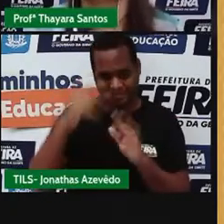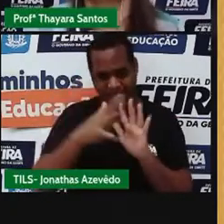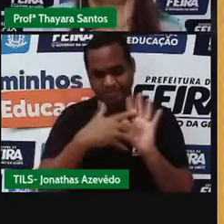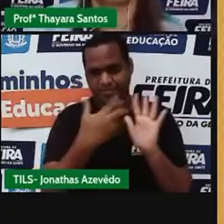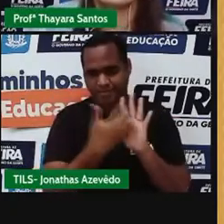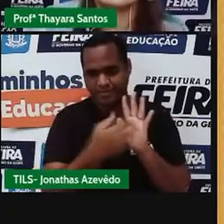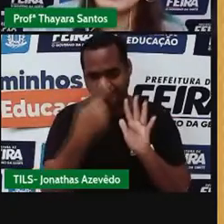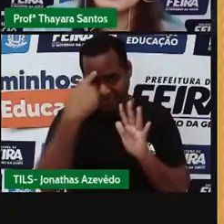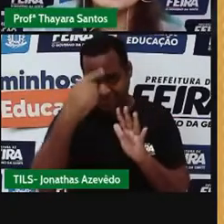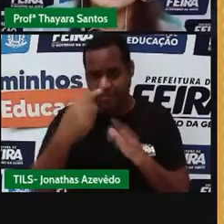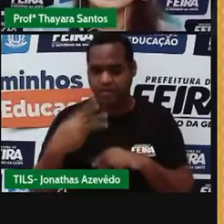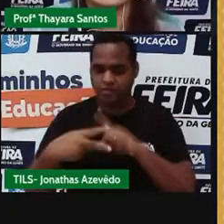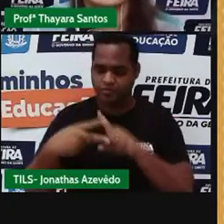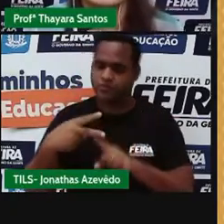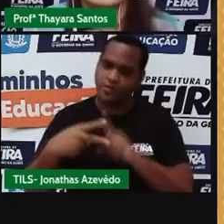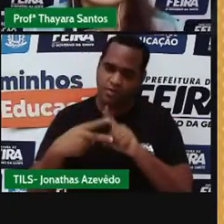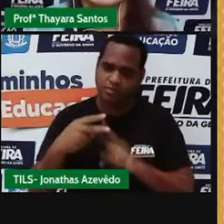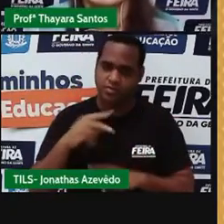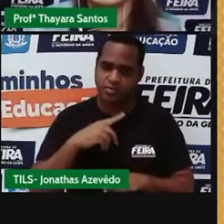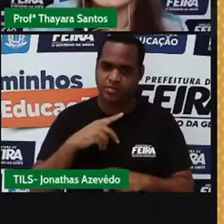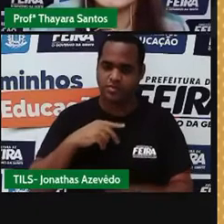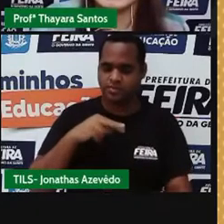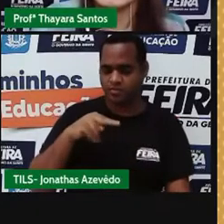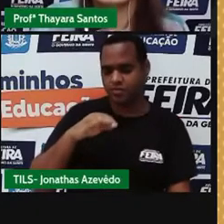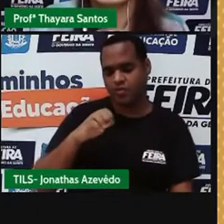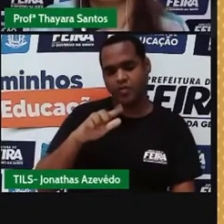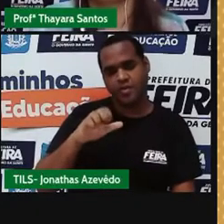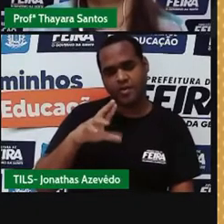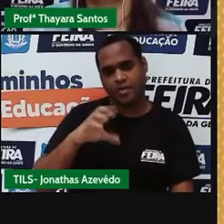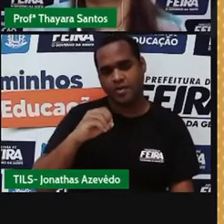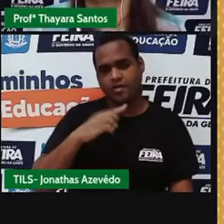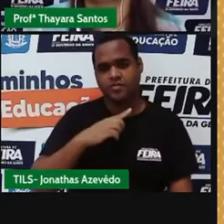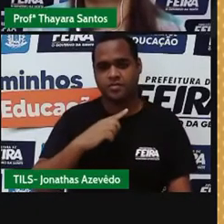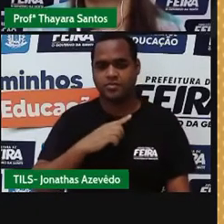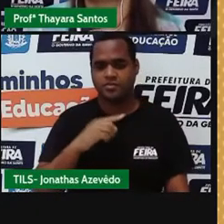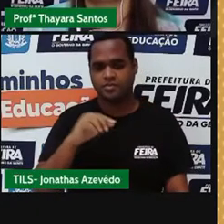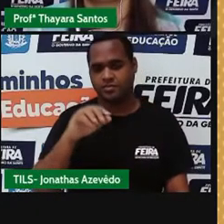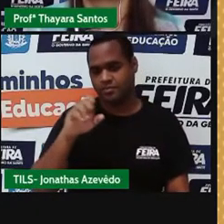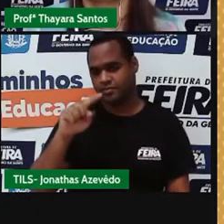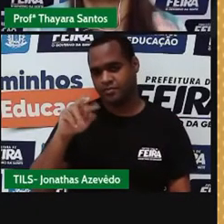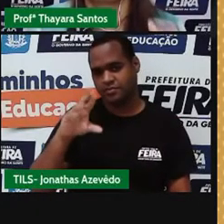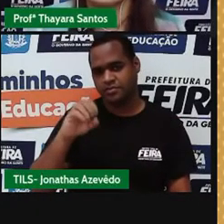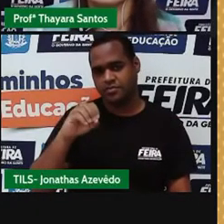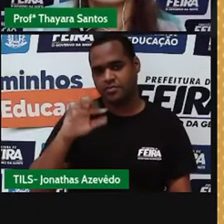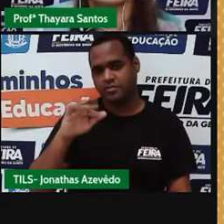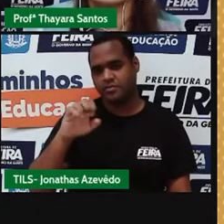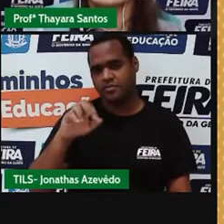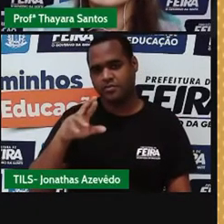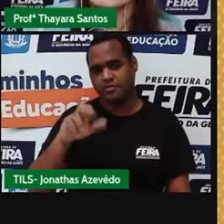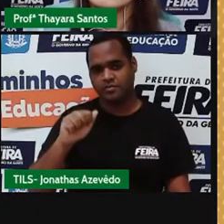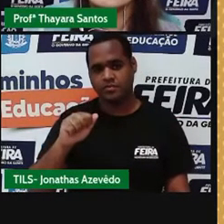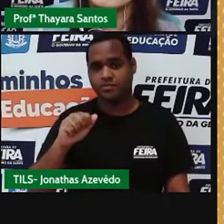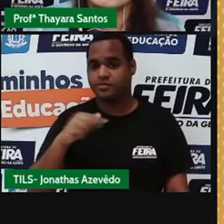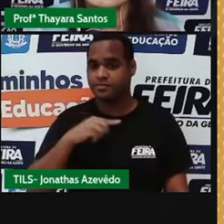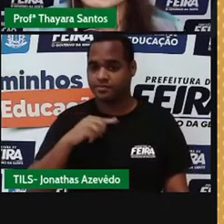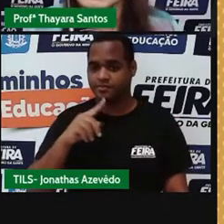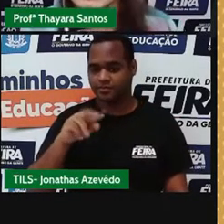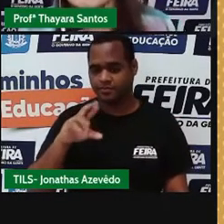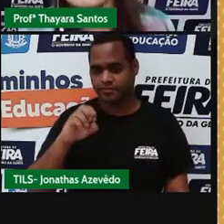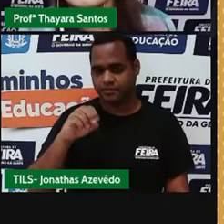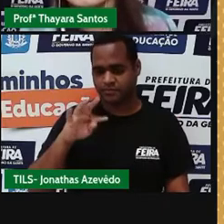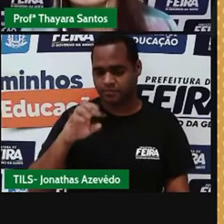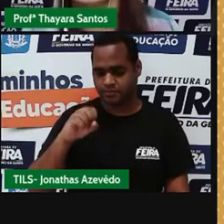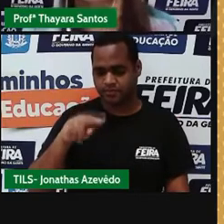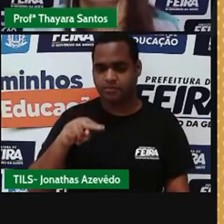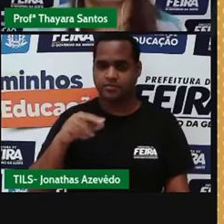são constituídos por duas partes, que é o núcleo e a eletrosfera, sendo que no núcleo a gente encontra os prótons e os nêutrons, prótons têm